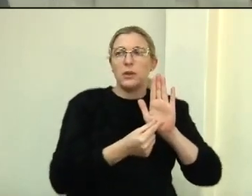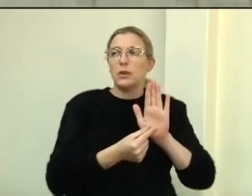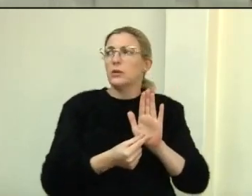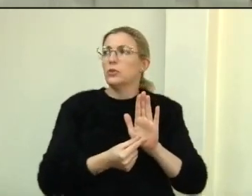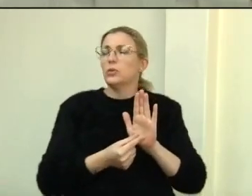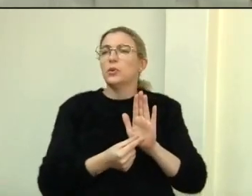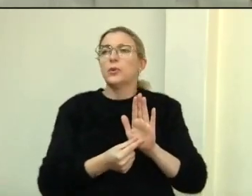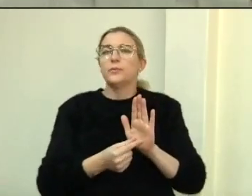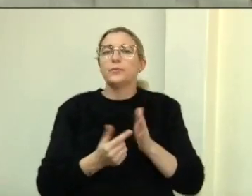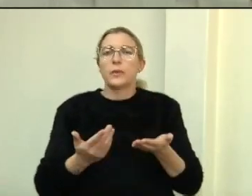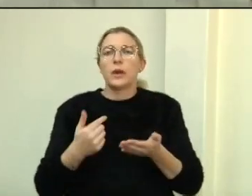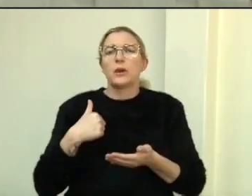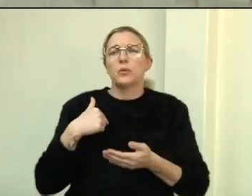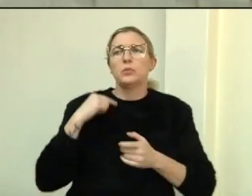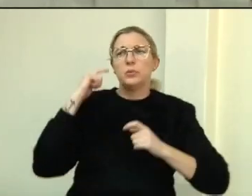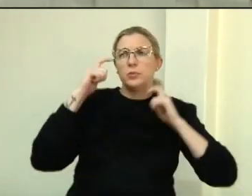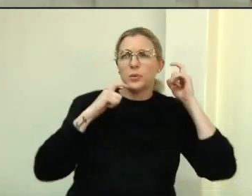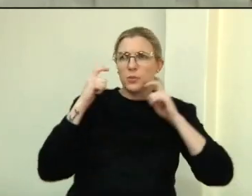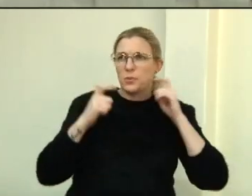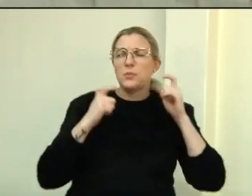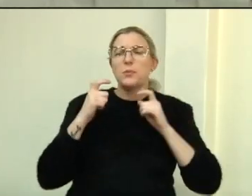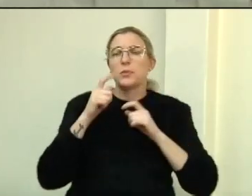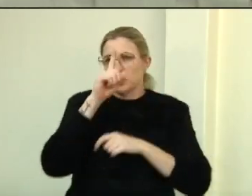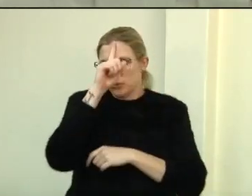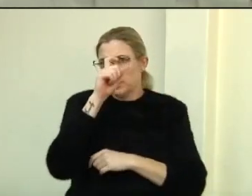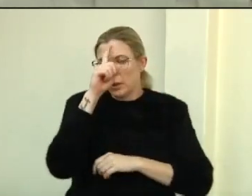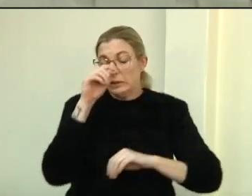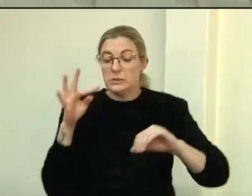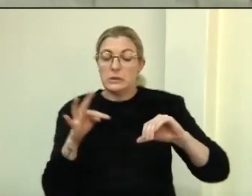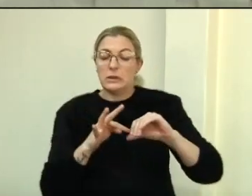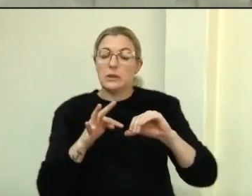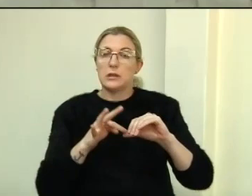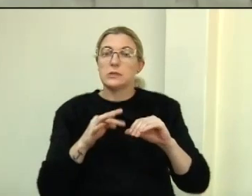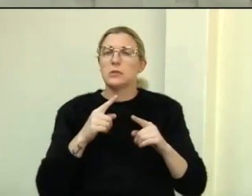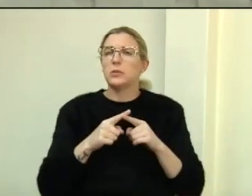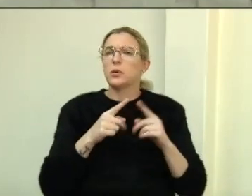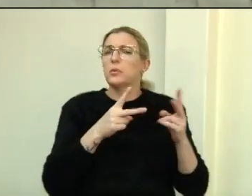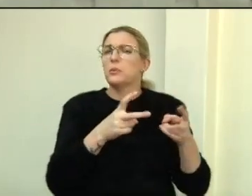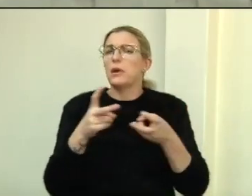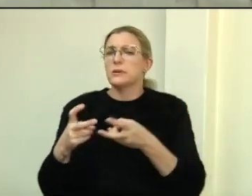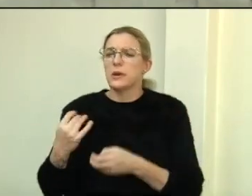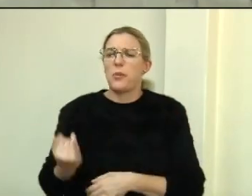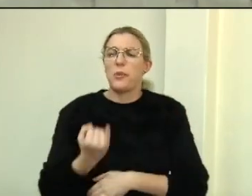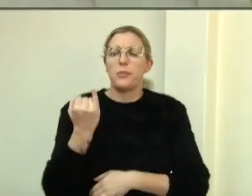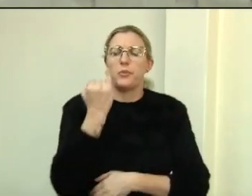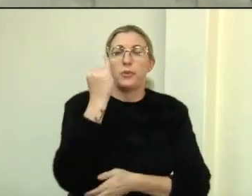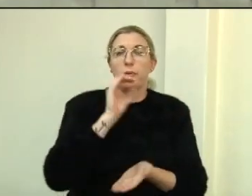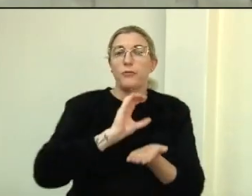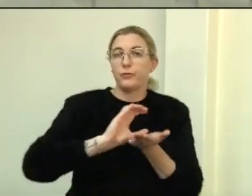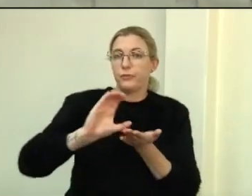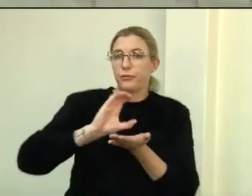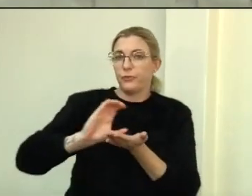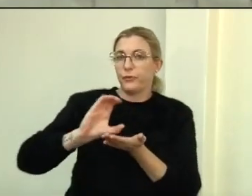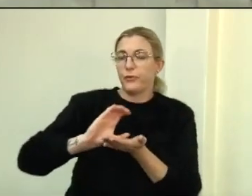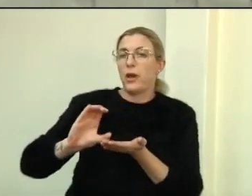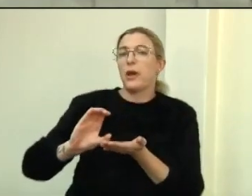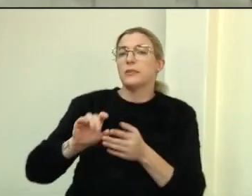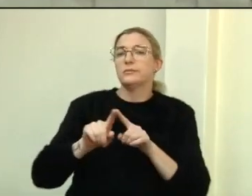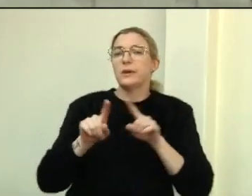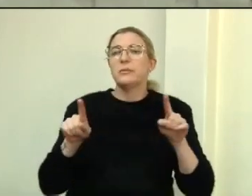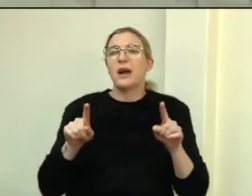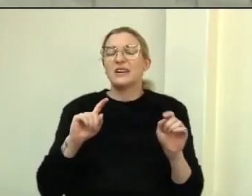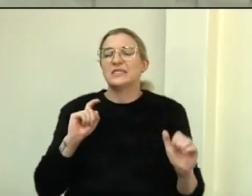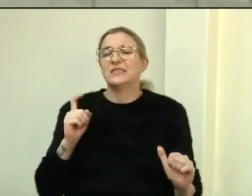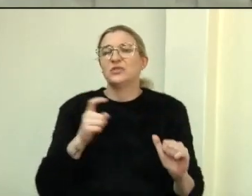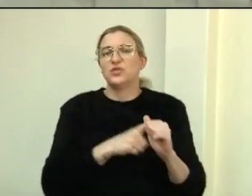Preocupado, só como sempre, em relação ao Santa, porque a gente vê aqui a importância de a gente estar colocando dinheiro para investimentos, mas o custeio continua